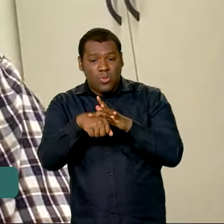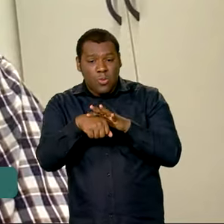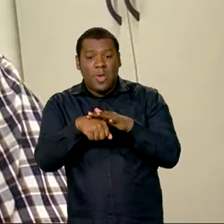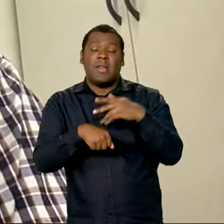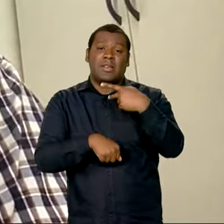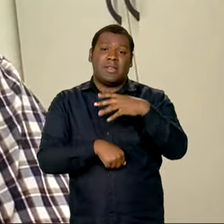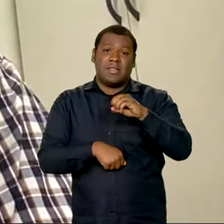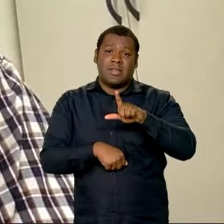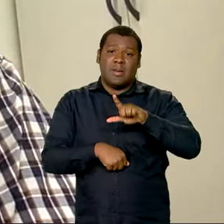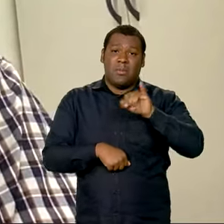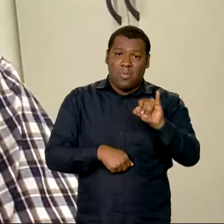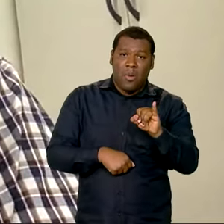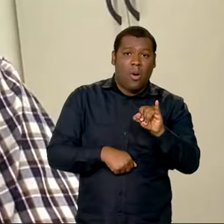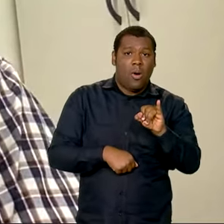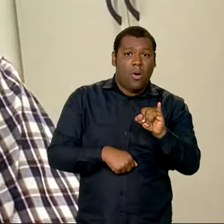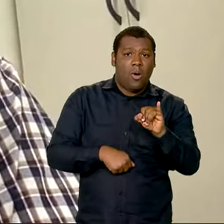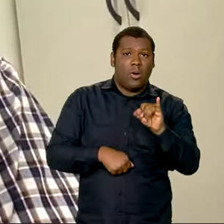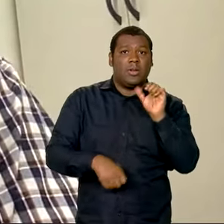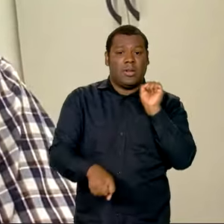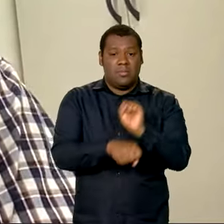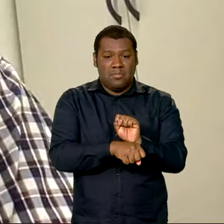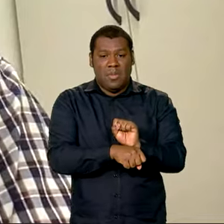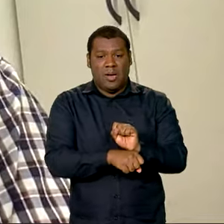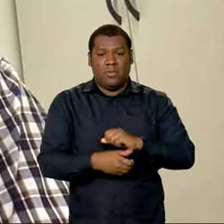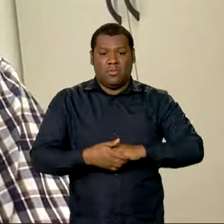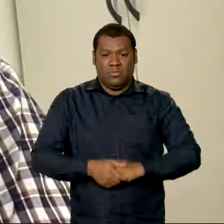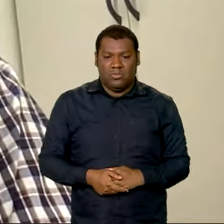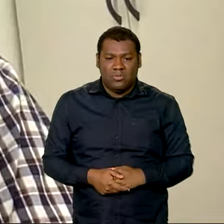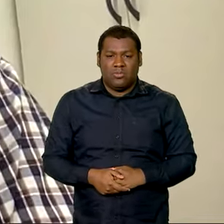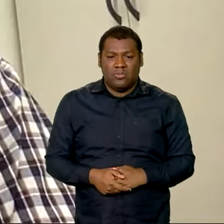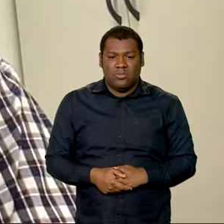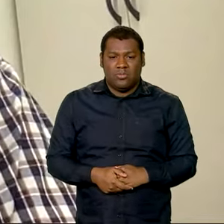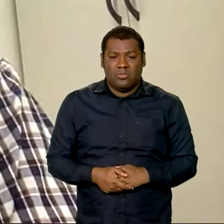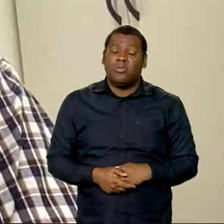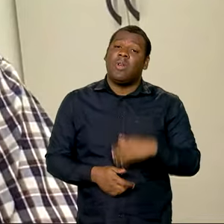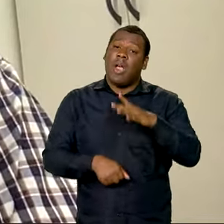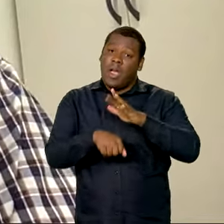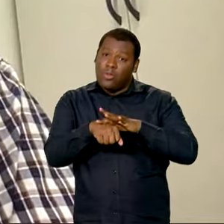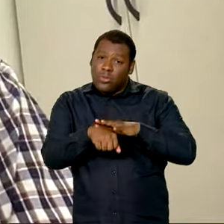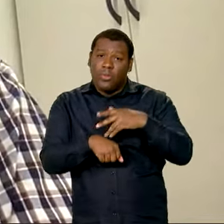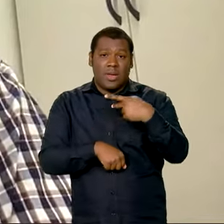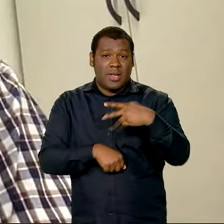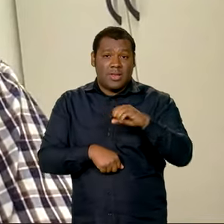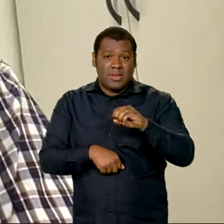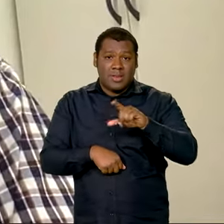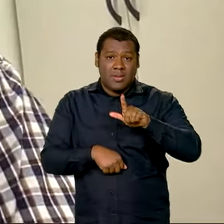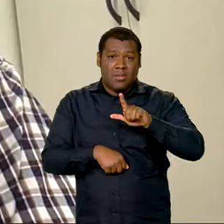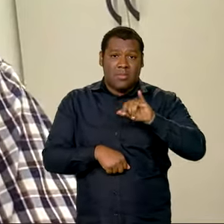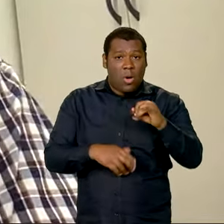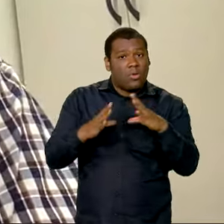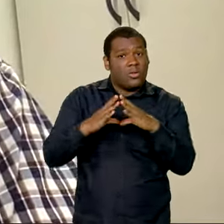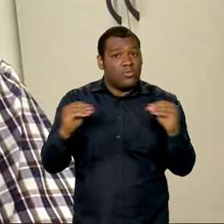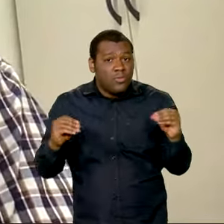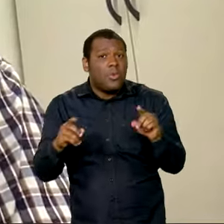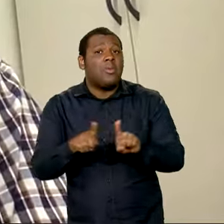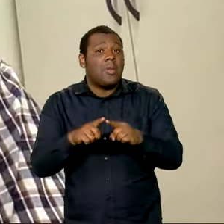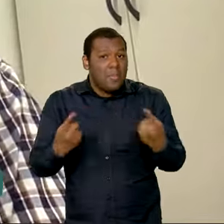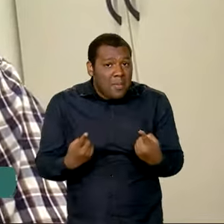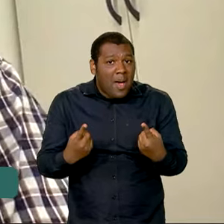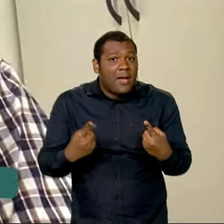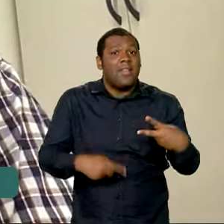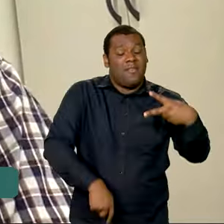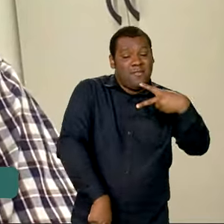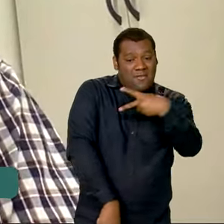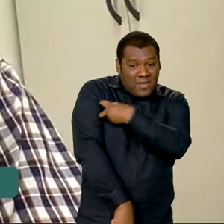porque a gente não tem visto casos de poliomielite que as pessoas não precisam vacinar. É o contrário. É